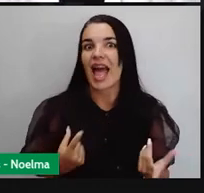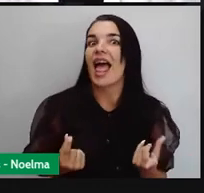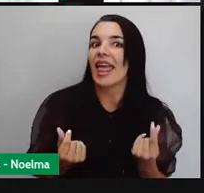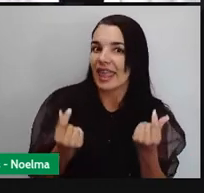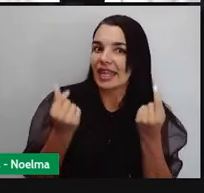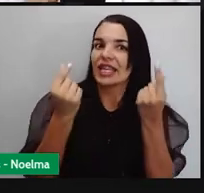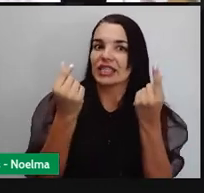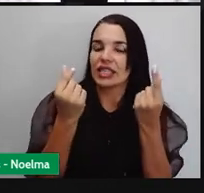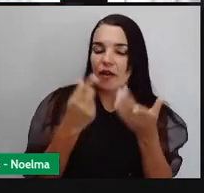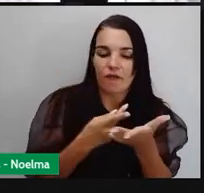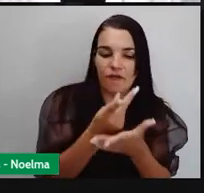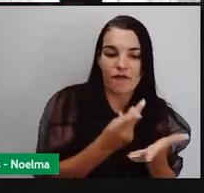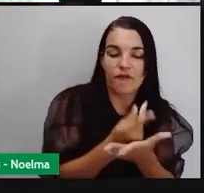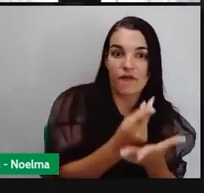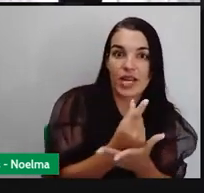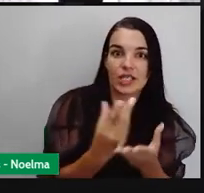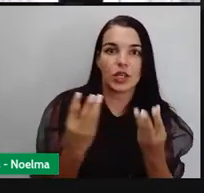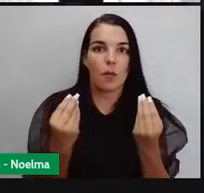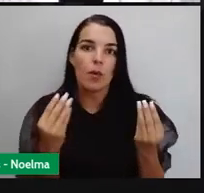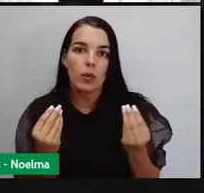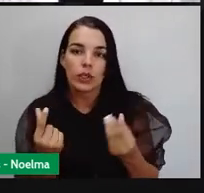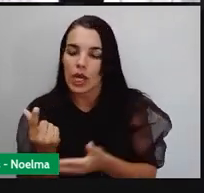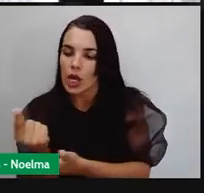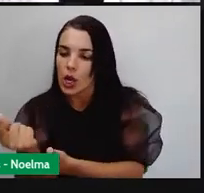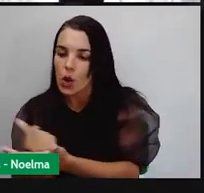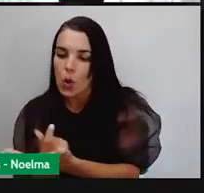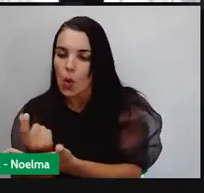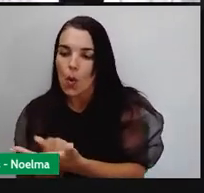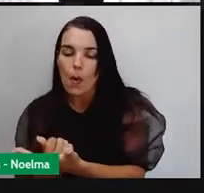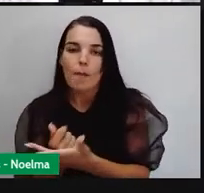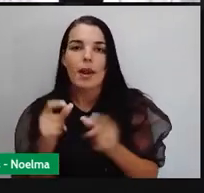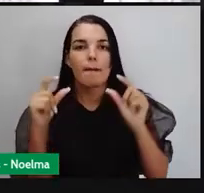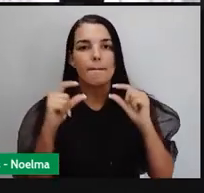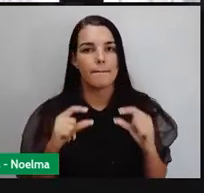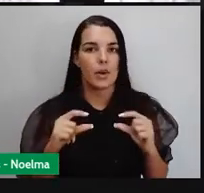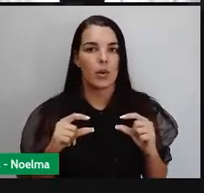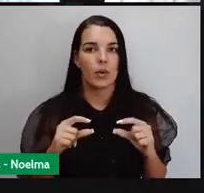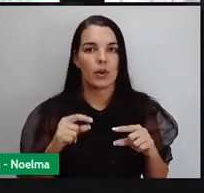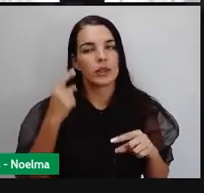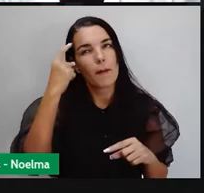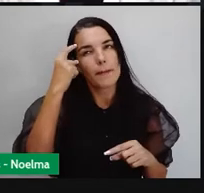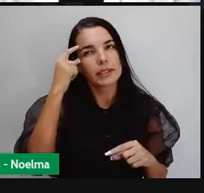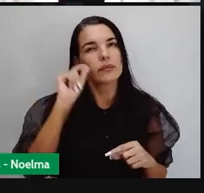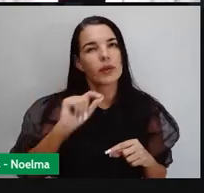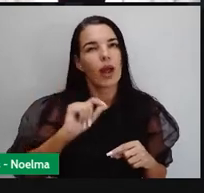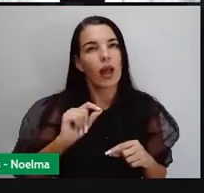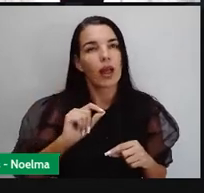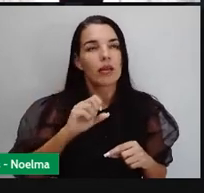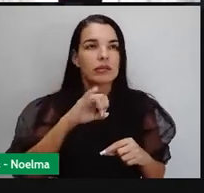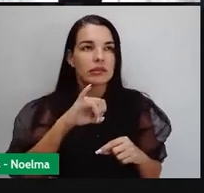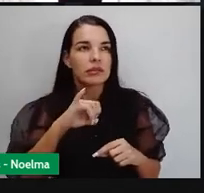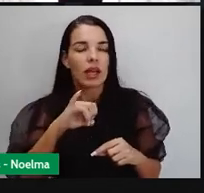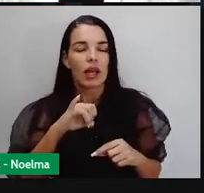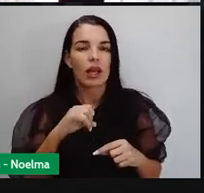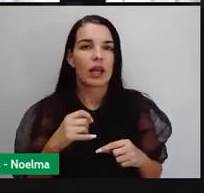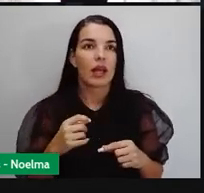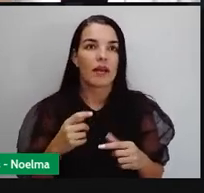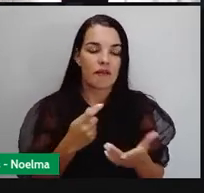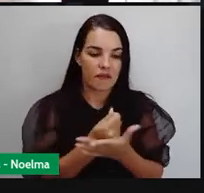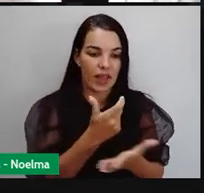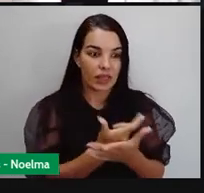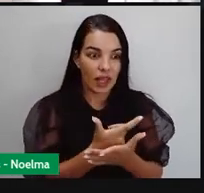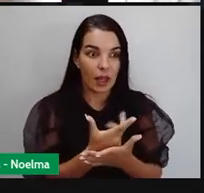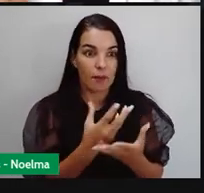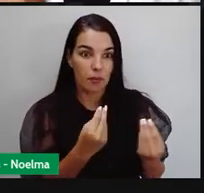comprar pouco. Fazendo isso, eles achavam que o país vai ganhar dinheiro. Como na vida da gente, né, pessoal? Se